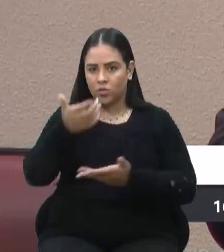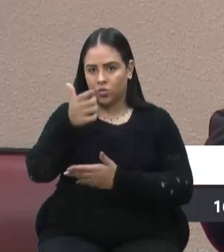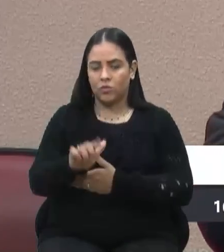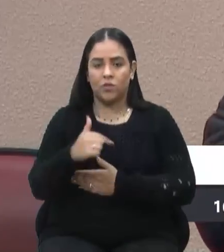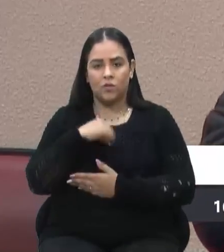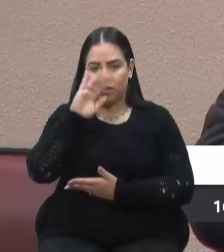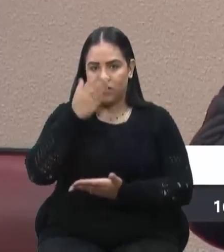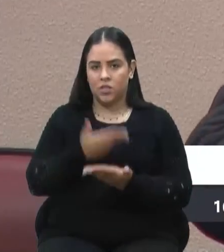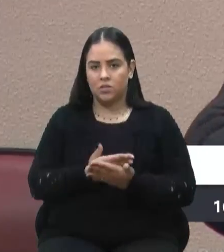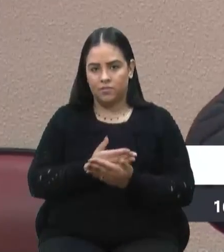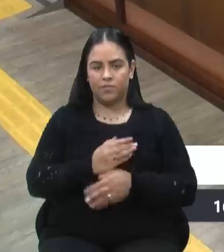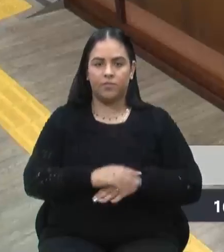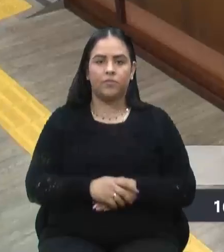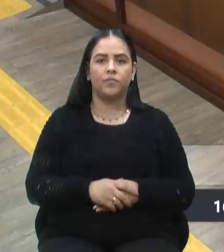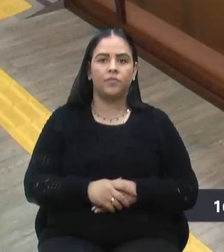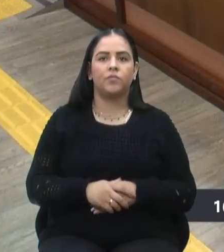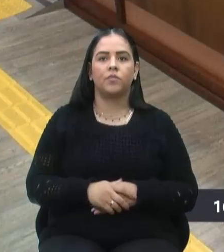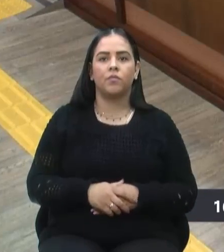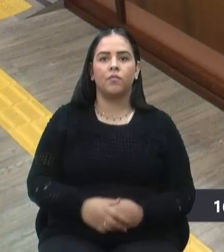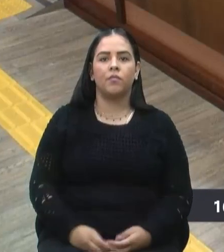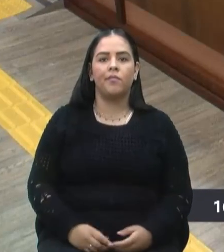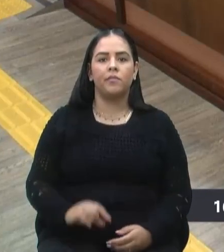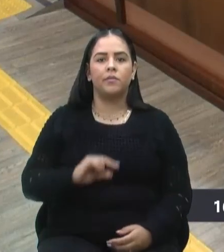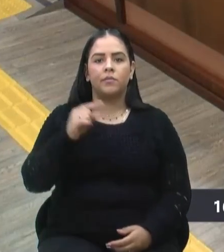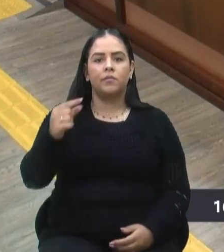acredito nisso. Próximo vereador, vereador Wagner.